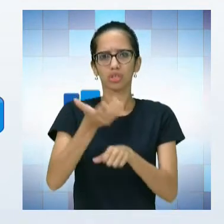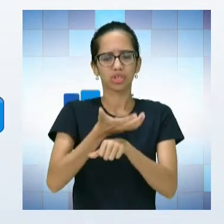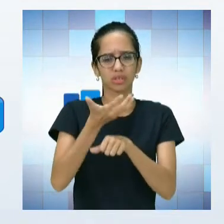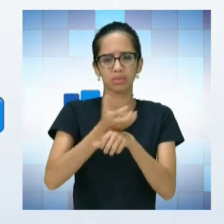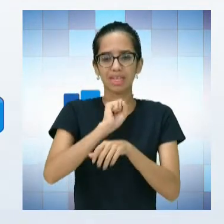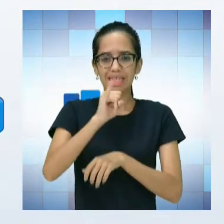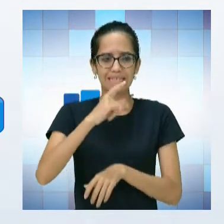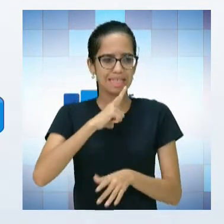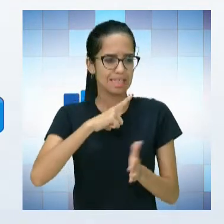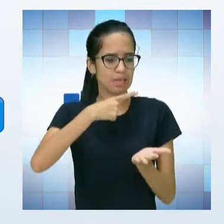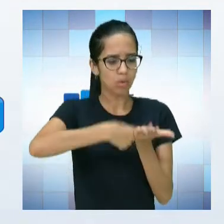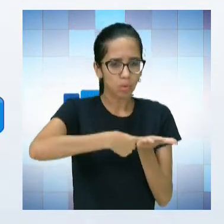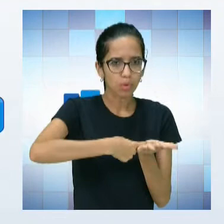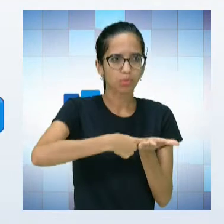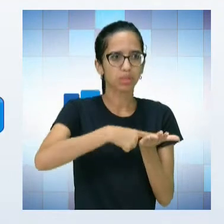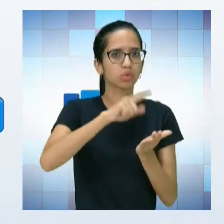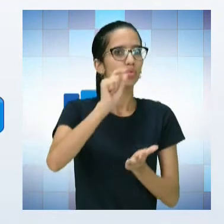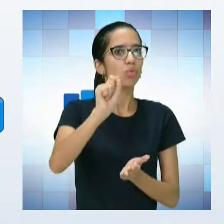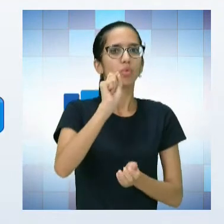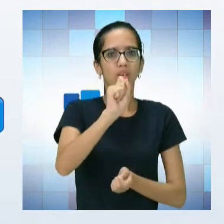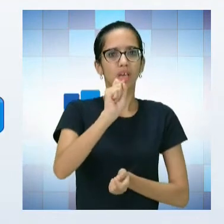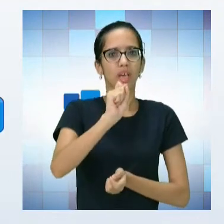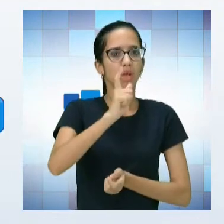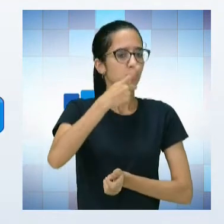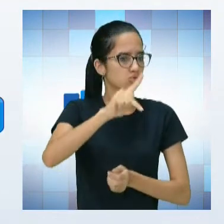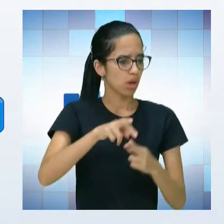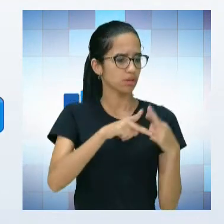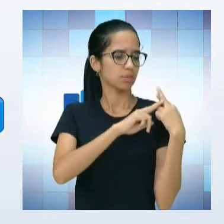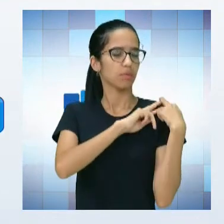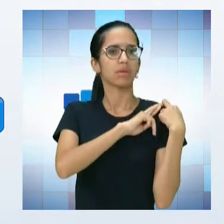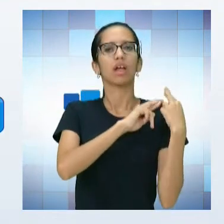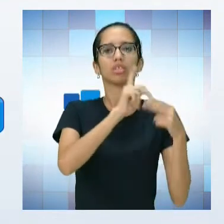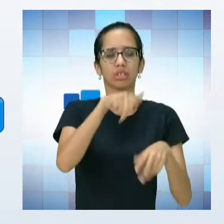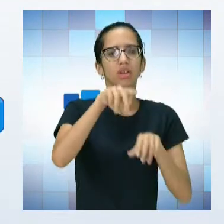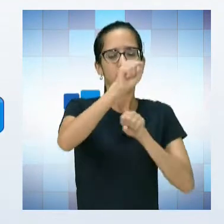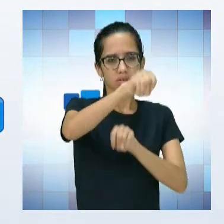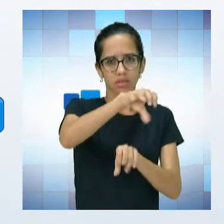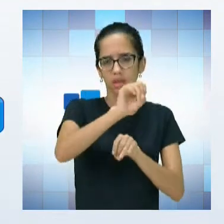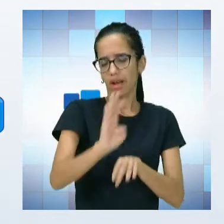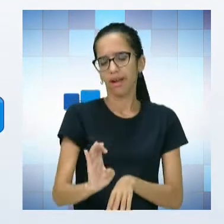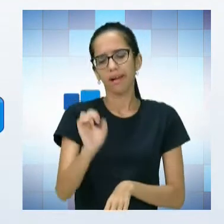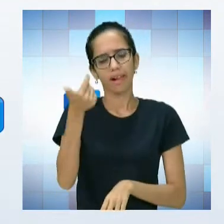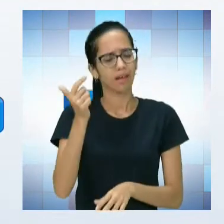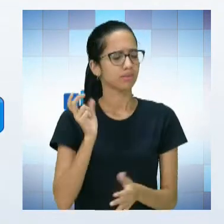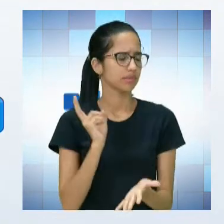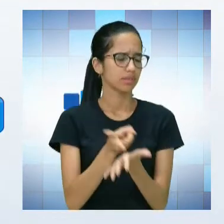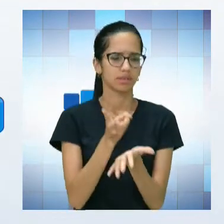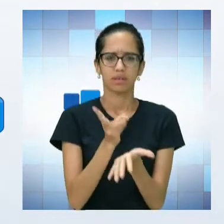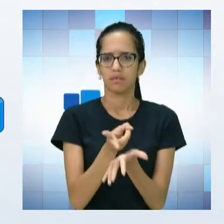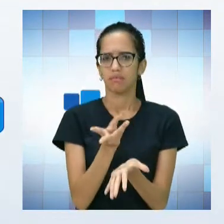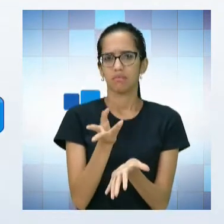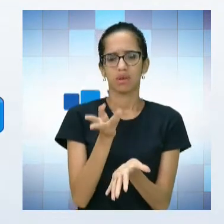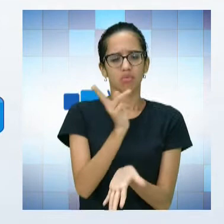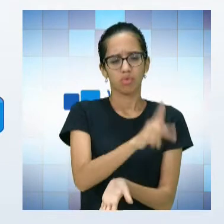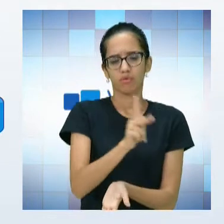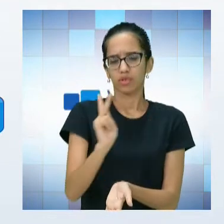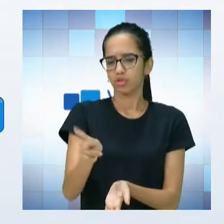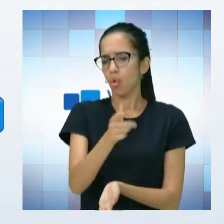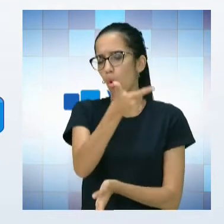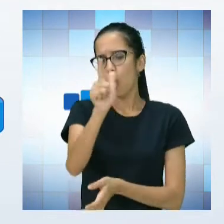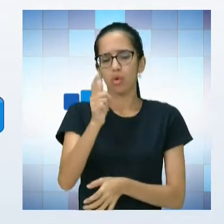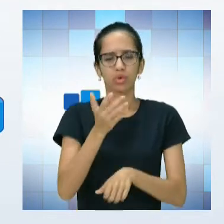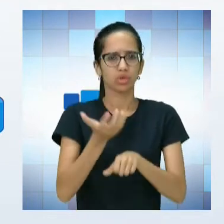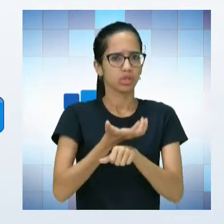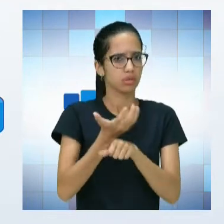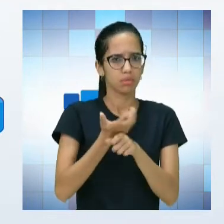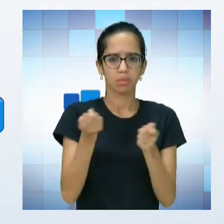que ele está fazendo, que é o ensinar, sempre tem a oportunidade de professor de outra matéria estar passando